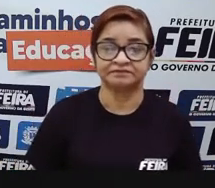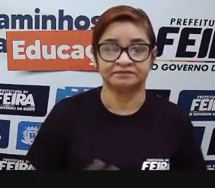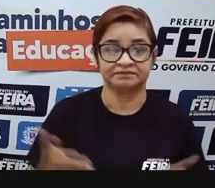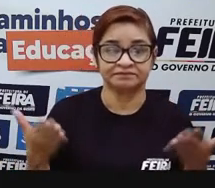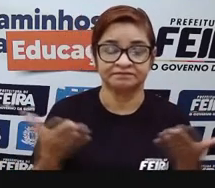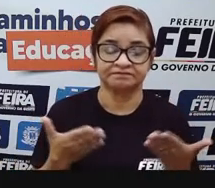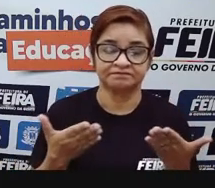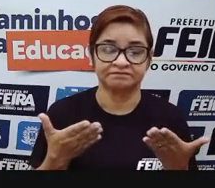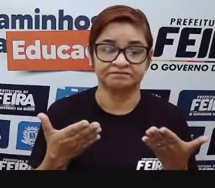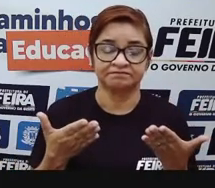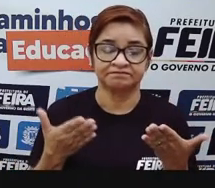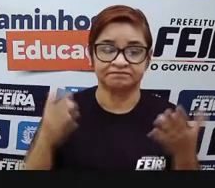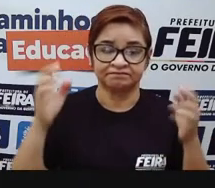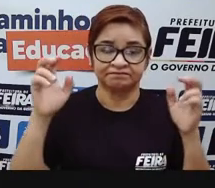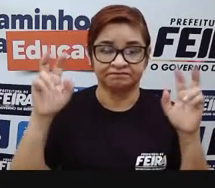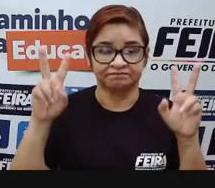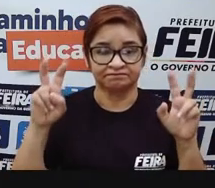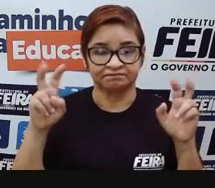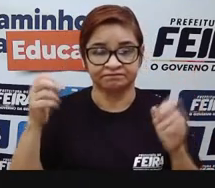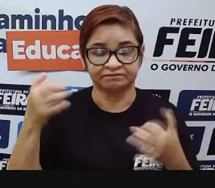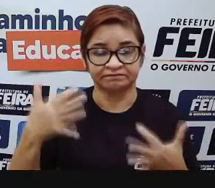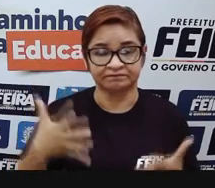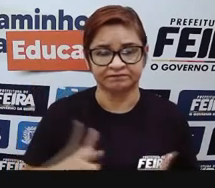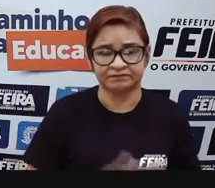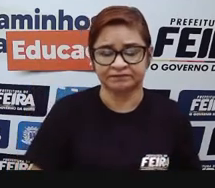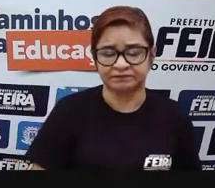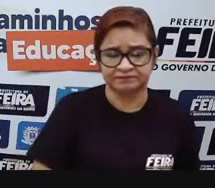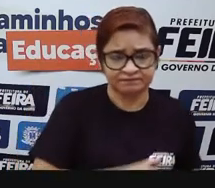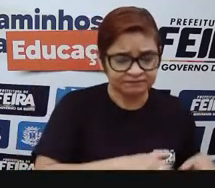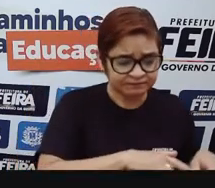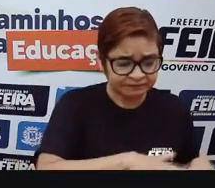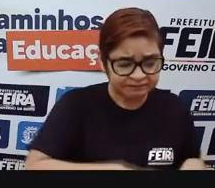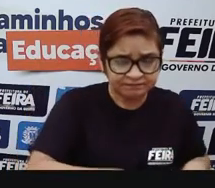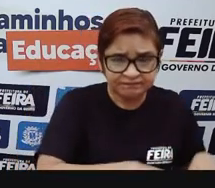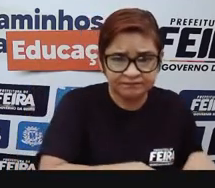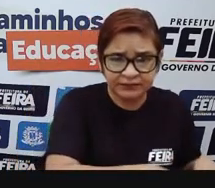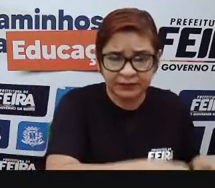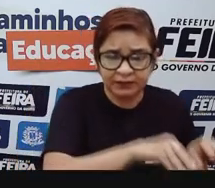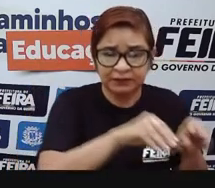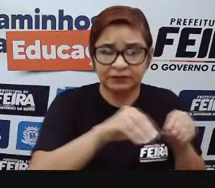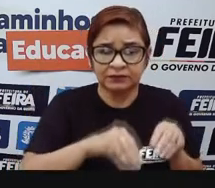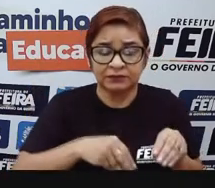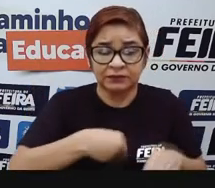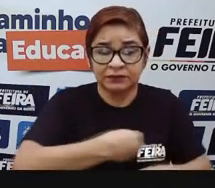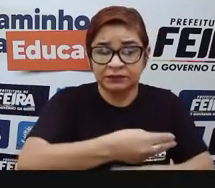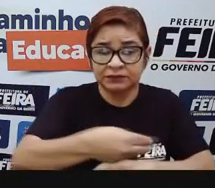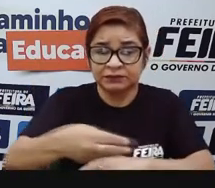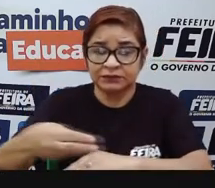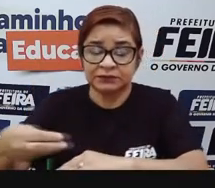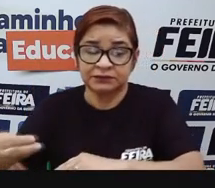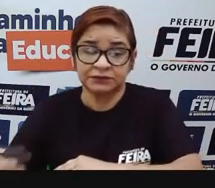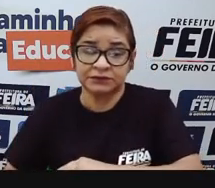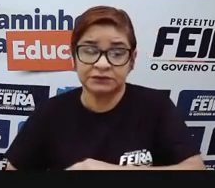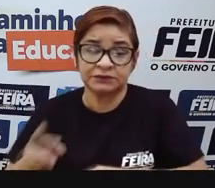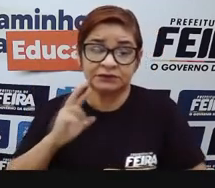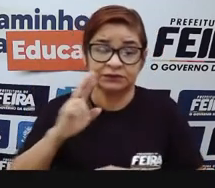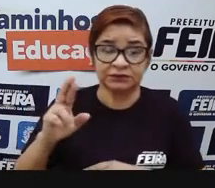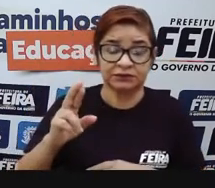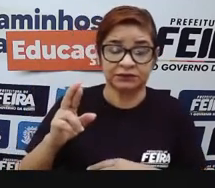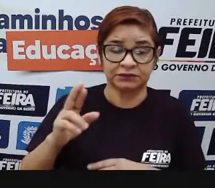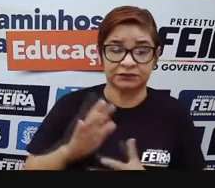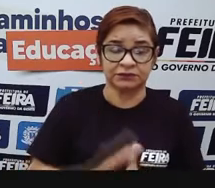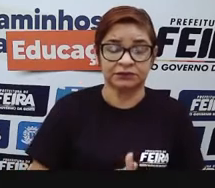que pode ser através da extração, da transformação, da distribuição de recursos naturais, bens e